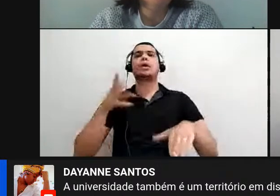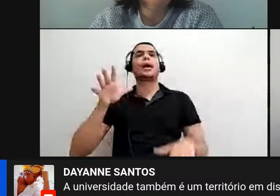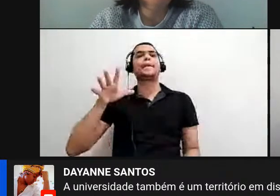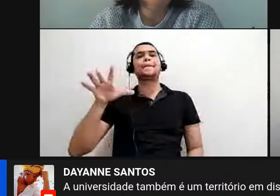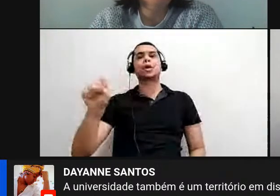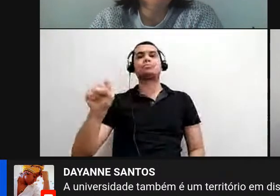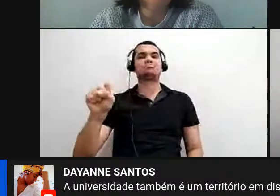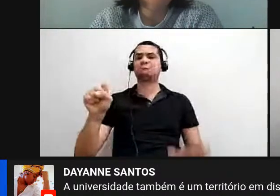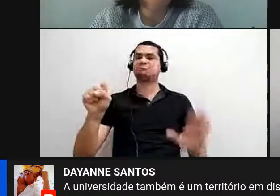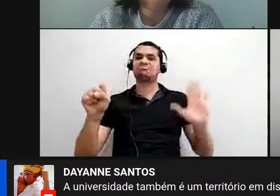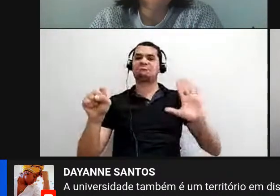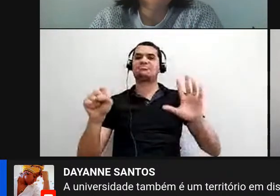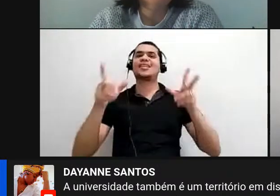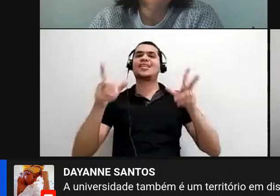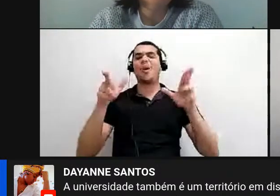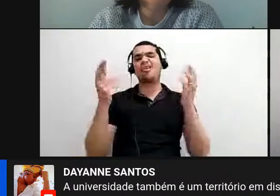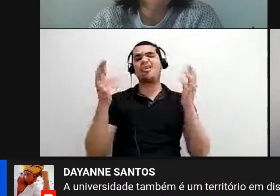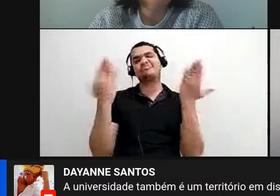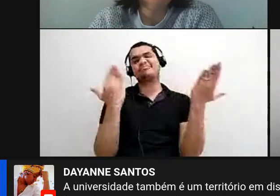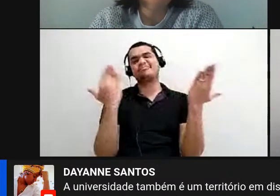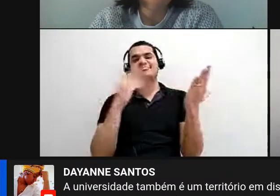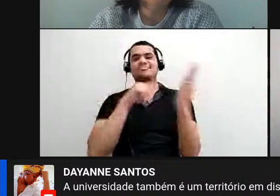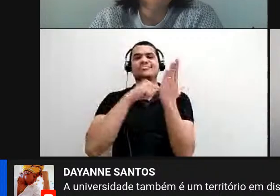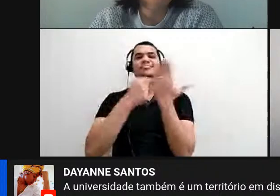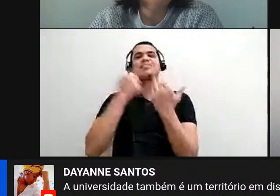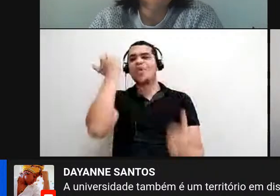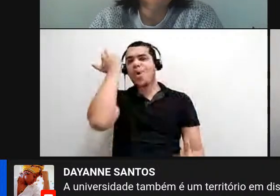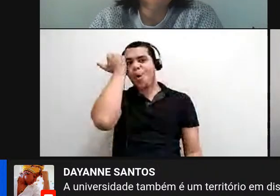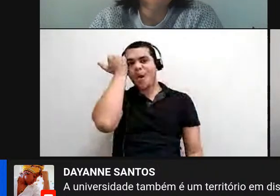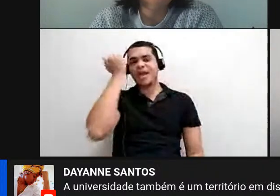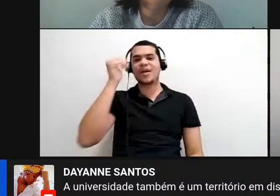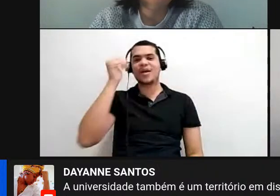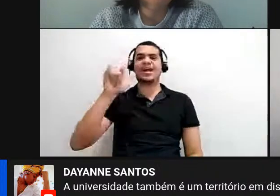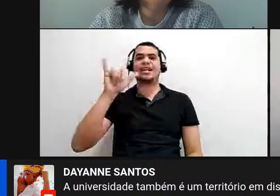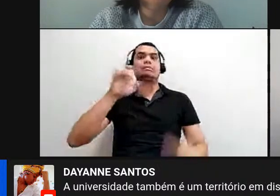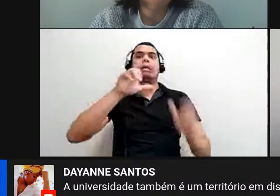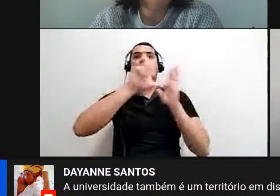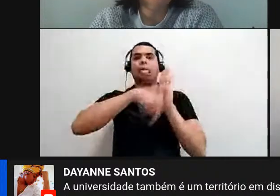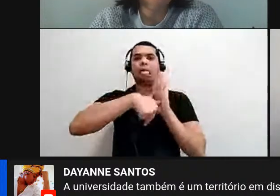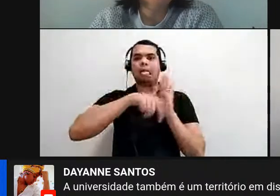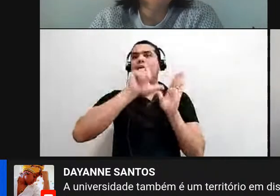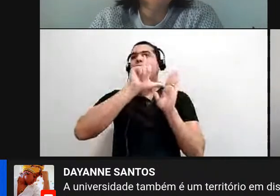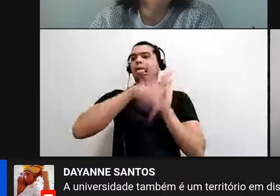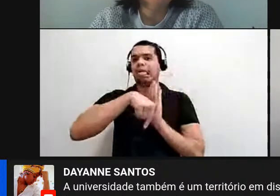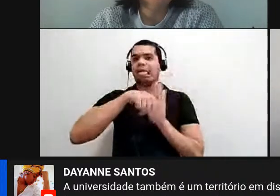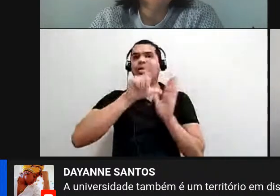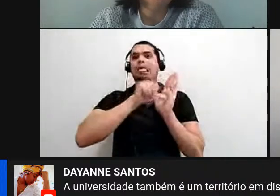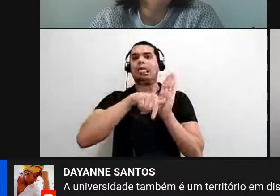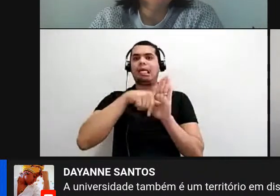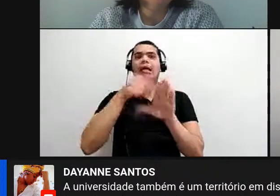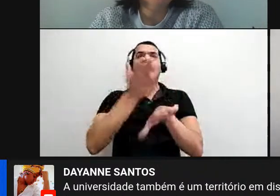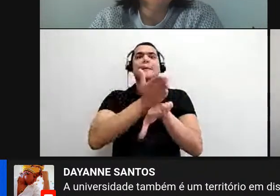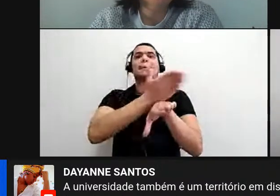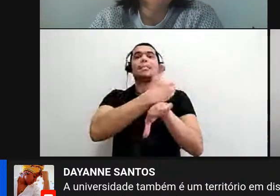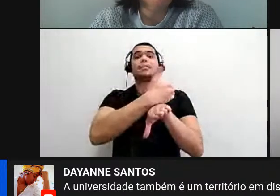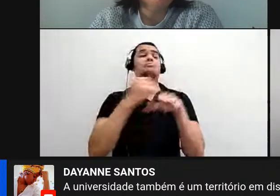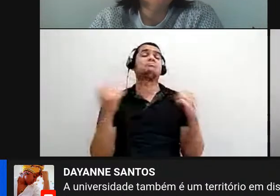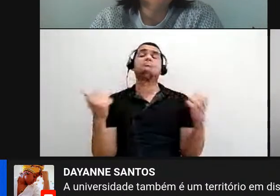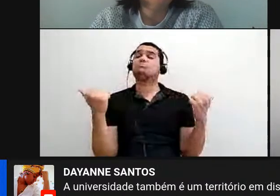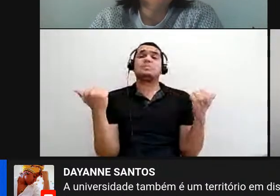atrasado, tá atrasado, tá atrasado, sim, e daí, né, deixa eu estar atrasado, tá atrasado pra quê, tá atrasado pra quem,